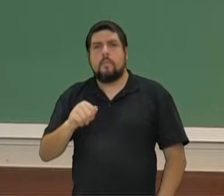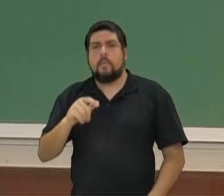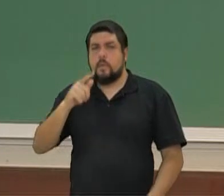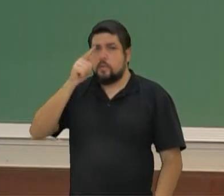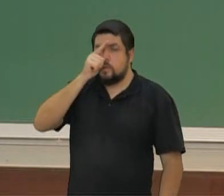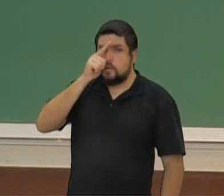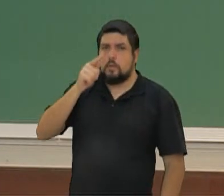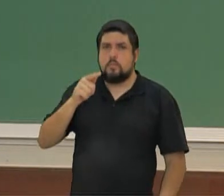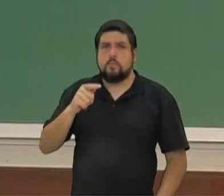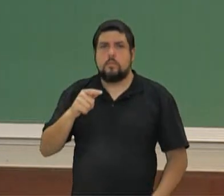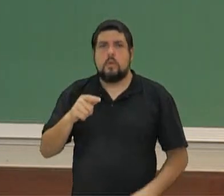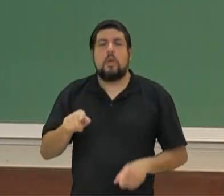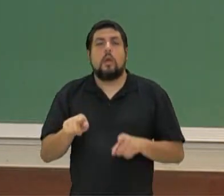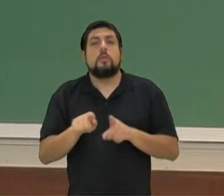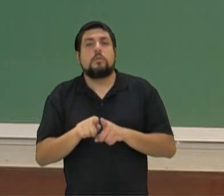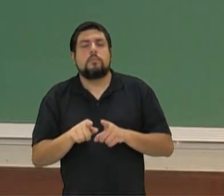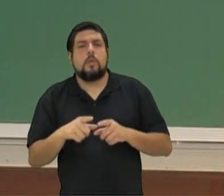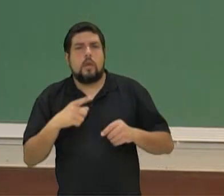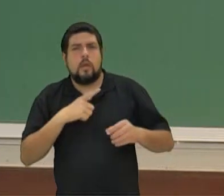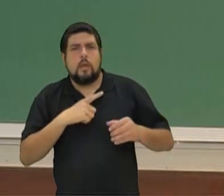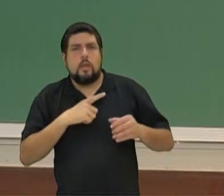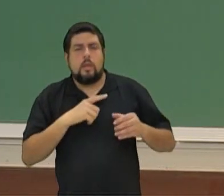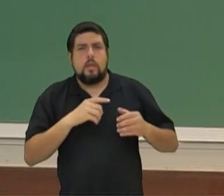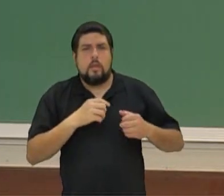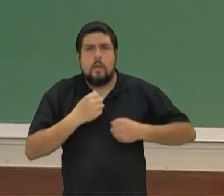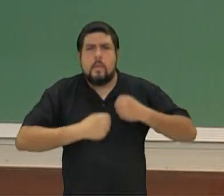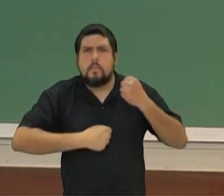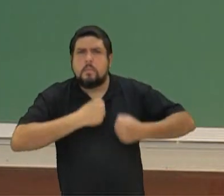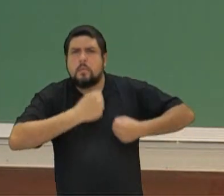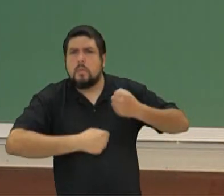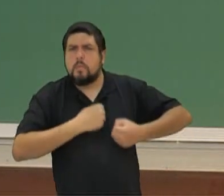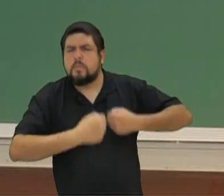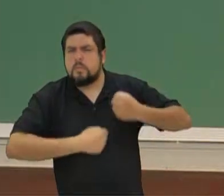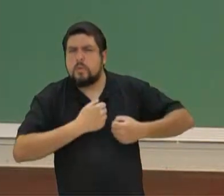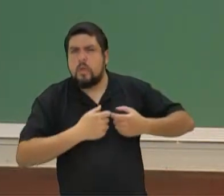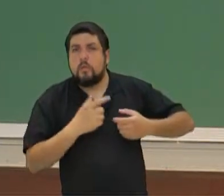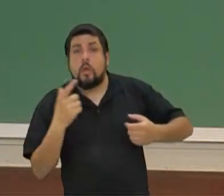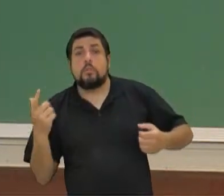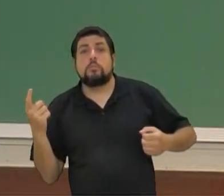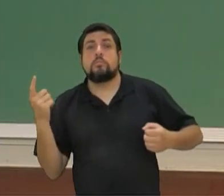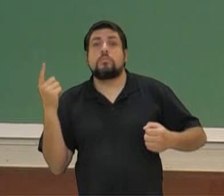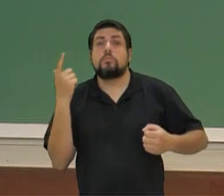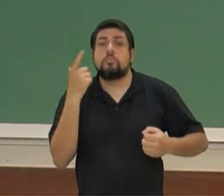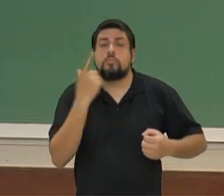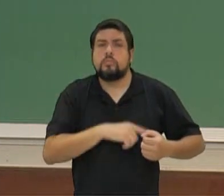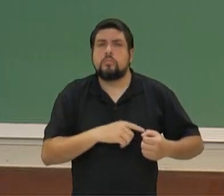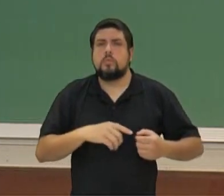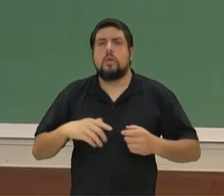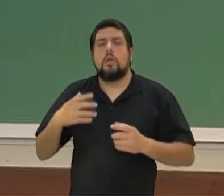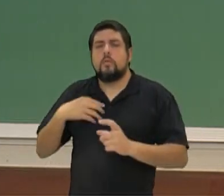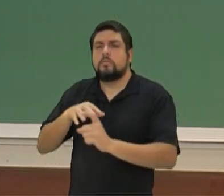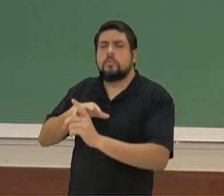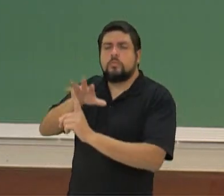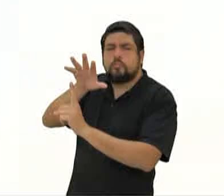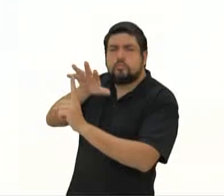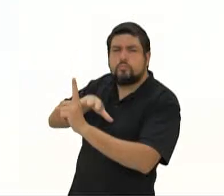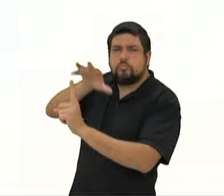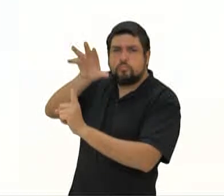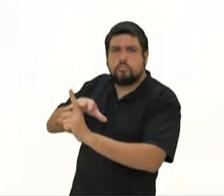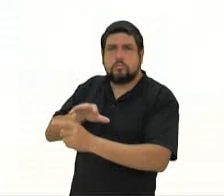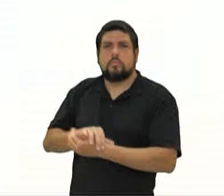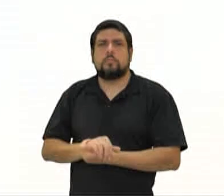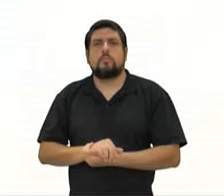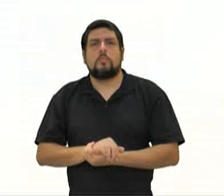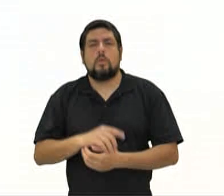os atletas que ganhavam, eram reverenciados dentro do templo no momento da vitória. Os gregos